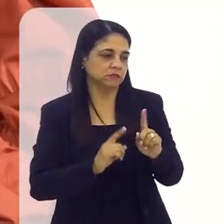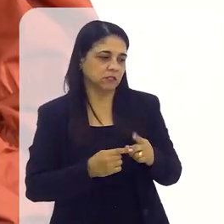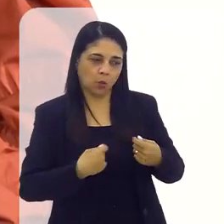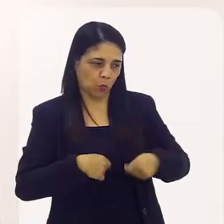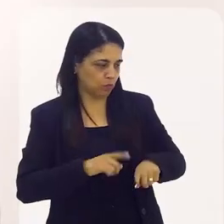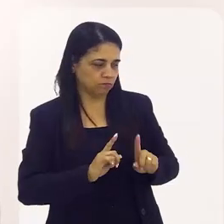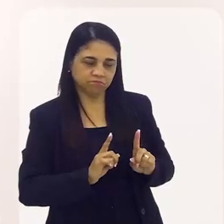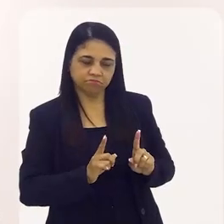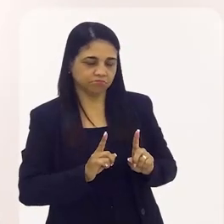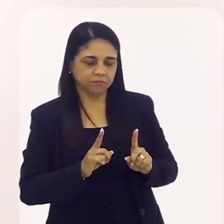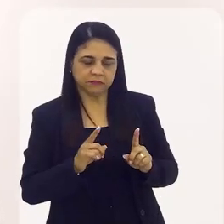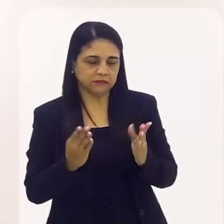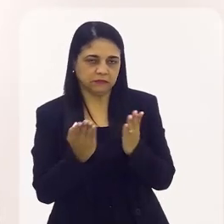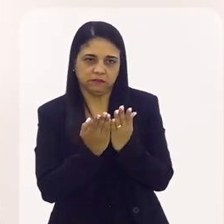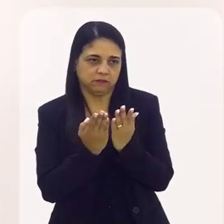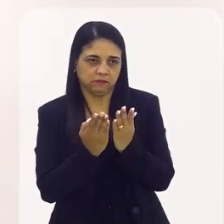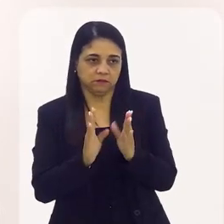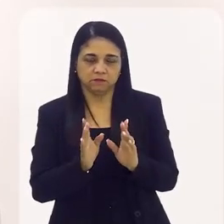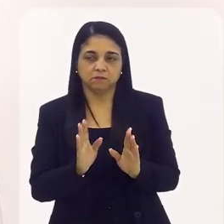Nenhuma? Nenhuma.